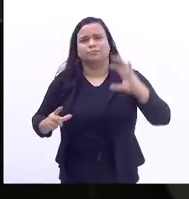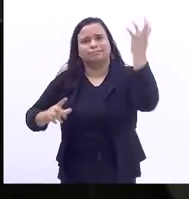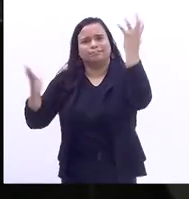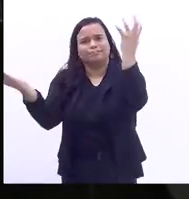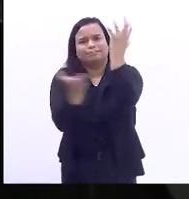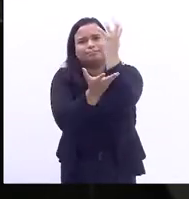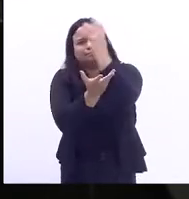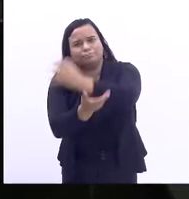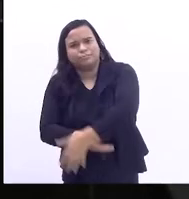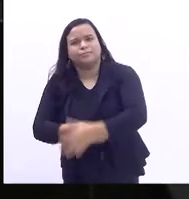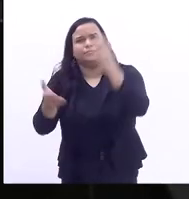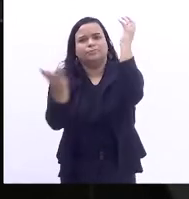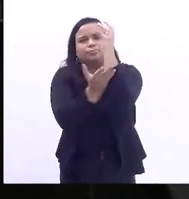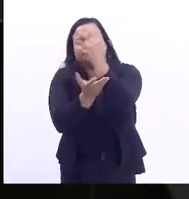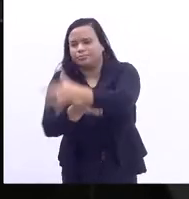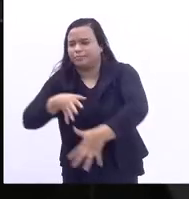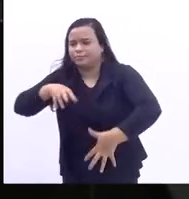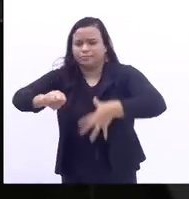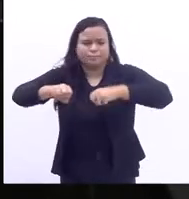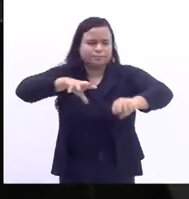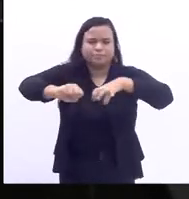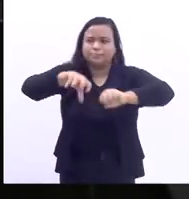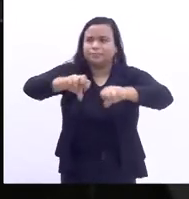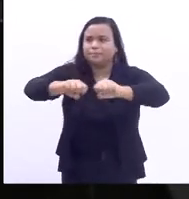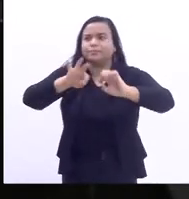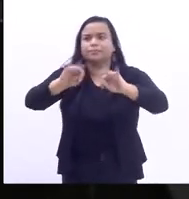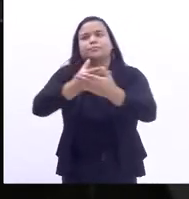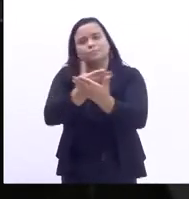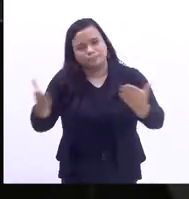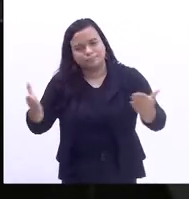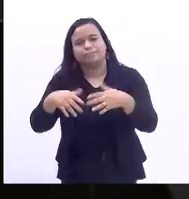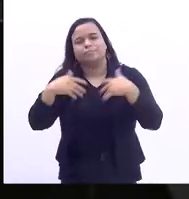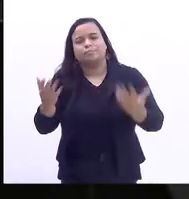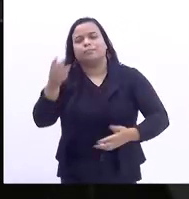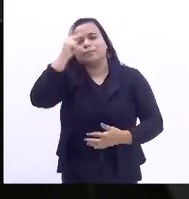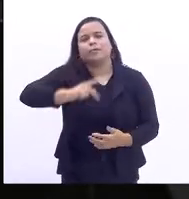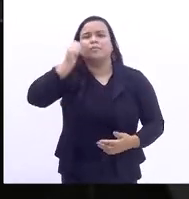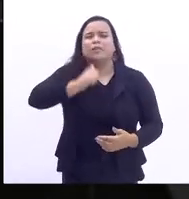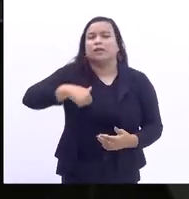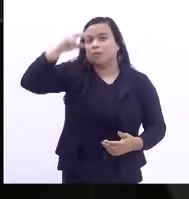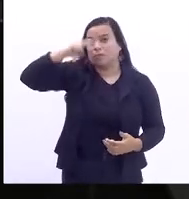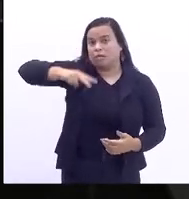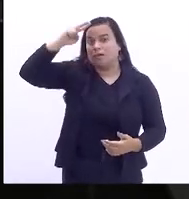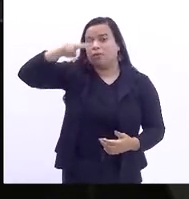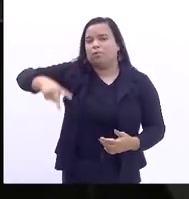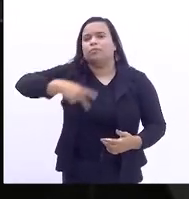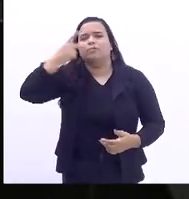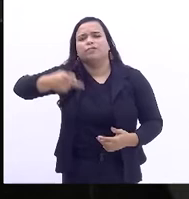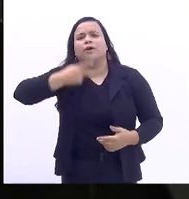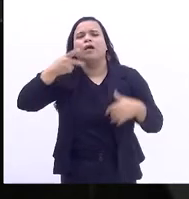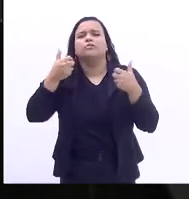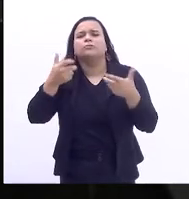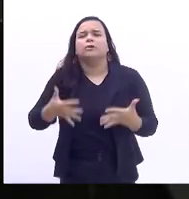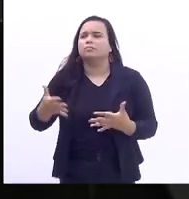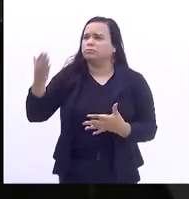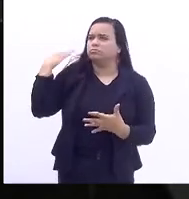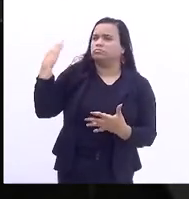devastada. E aí, senhora Presidente, eu me lembro do comentário que fiz